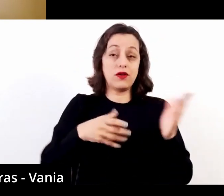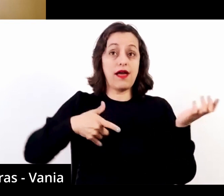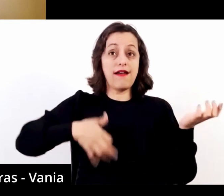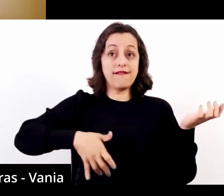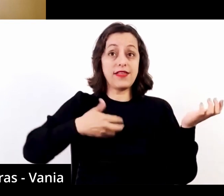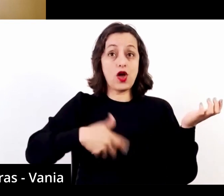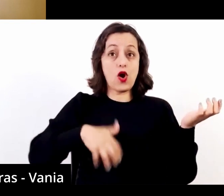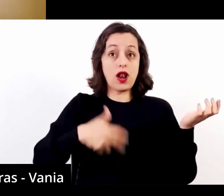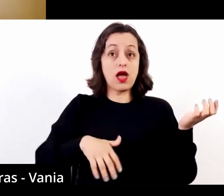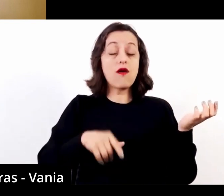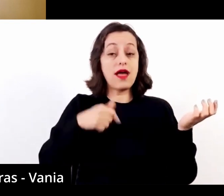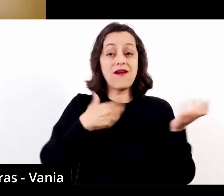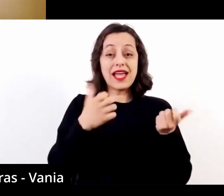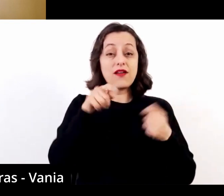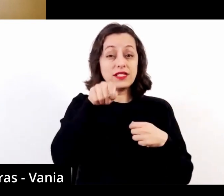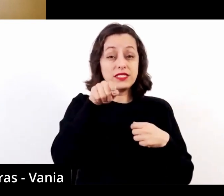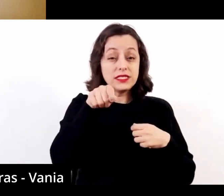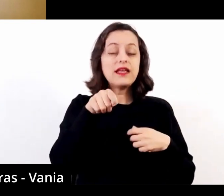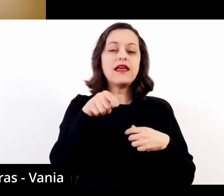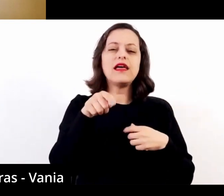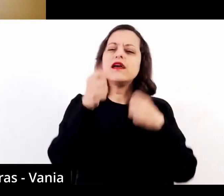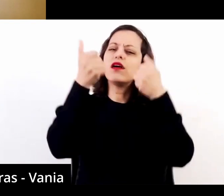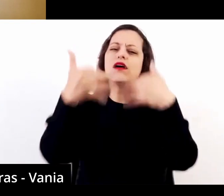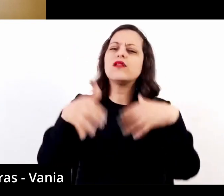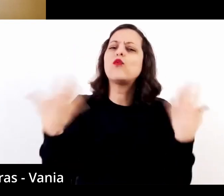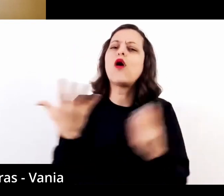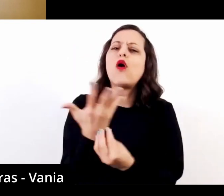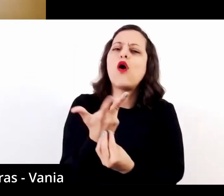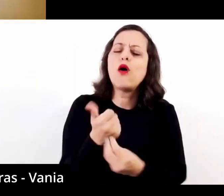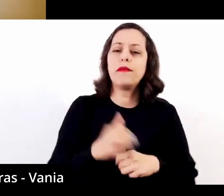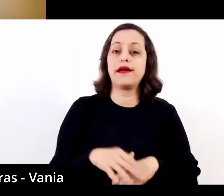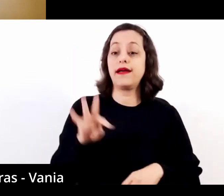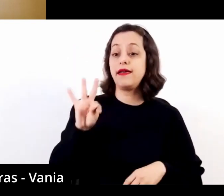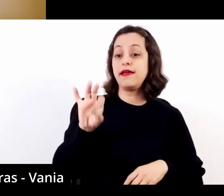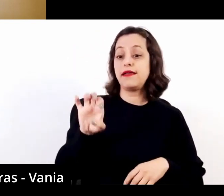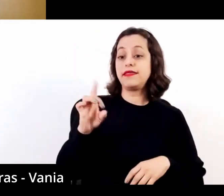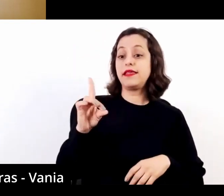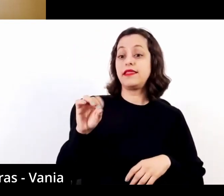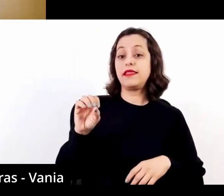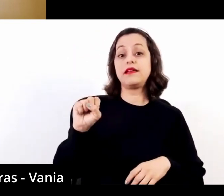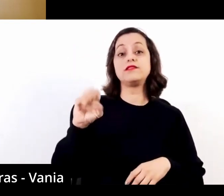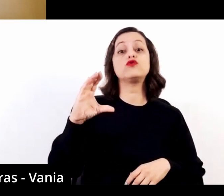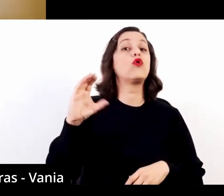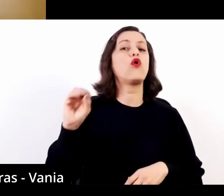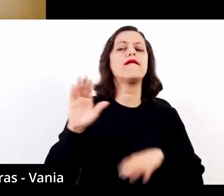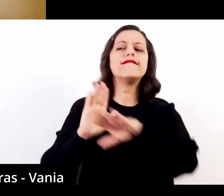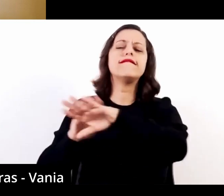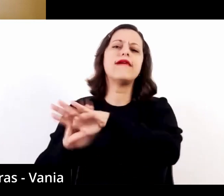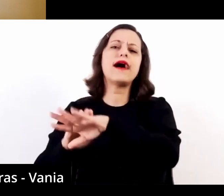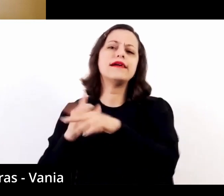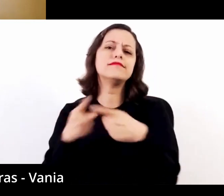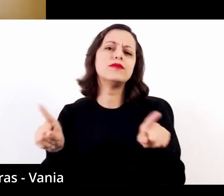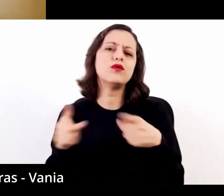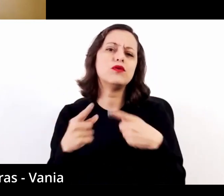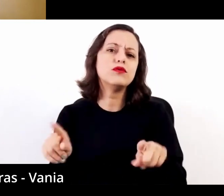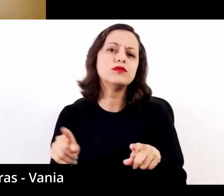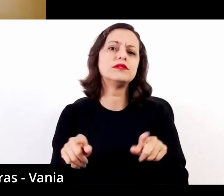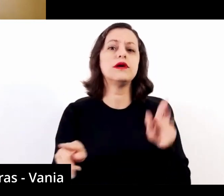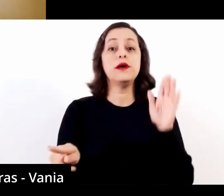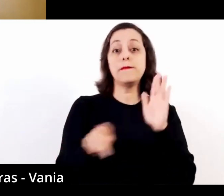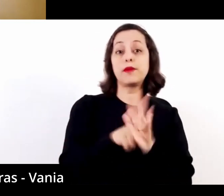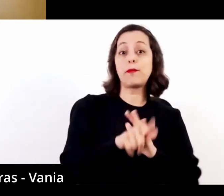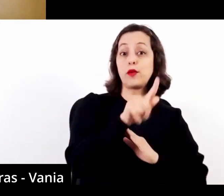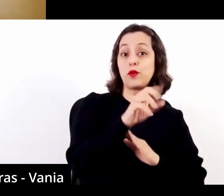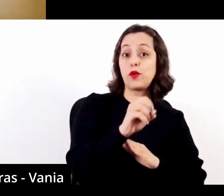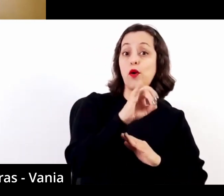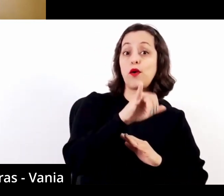comentasse um pouco sobre essa obra, sobre a relação entre o que Tedesco faz musicalmente e as próprias obras